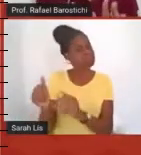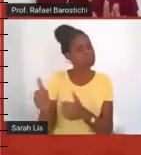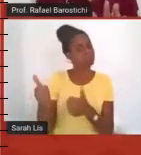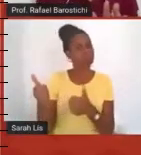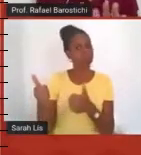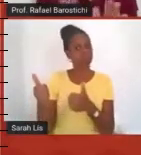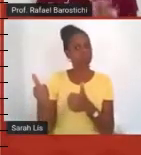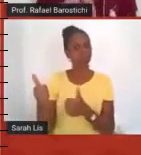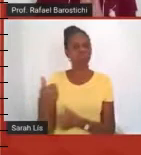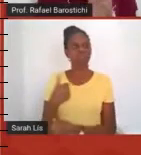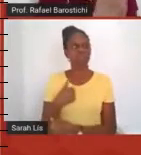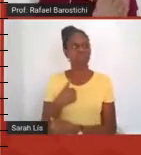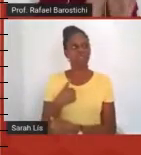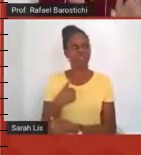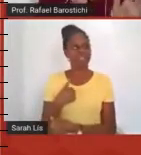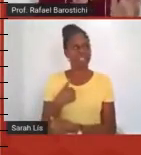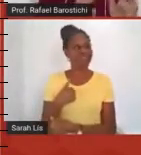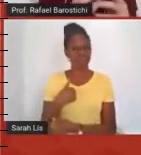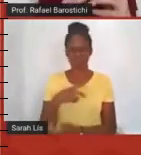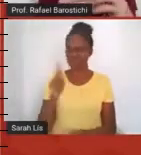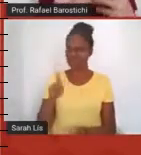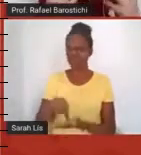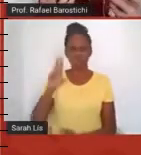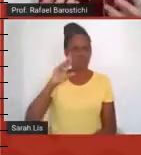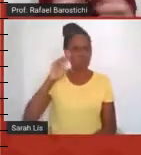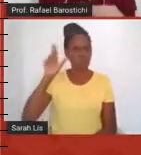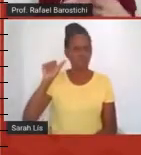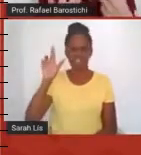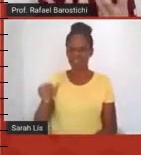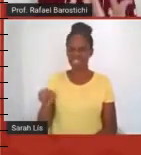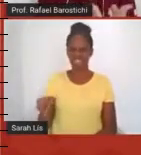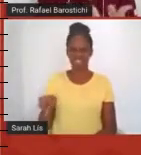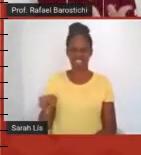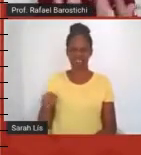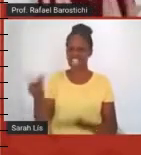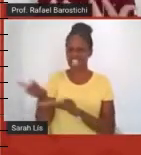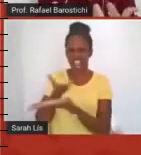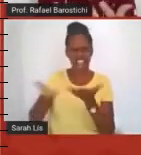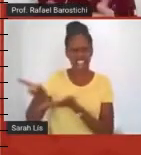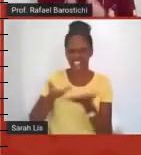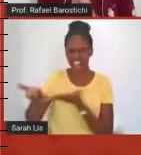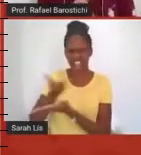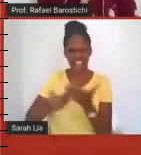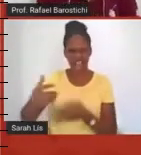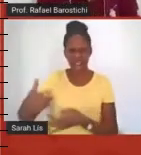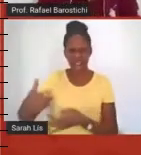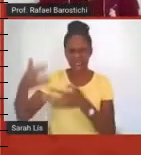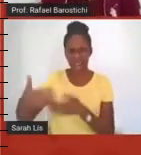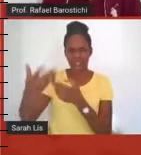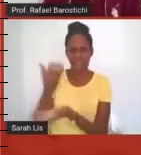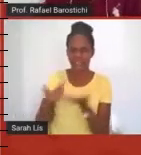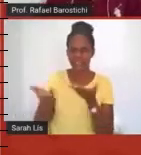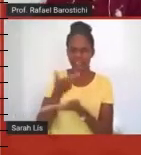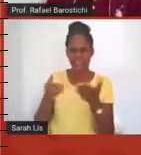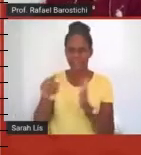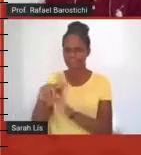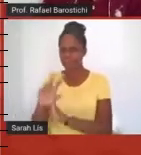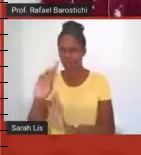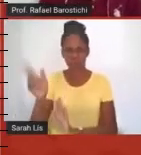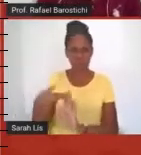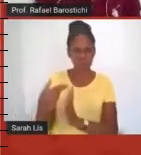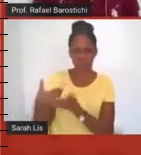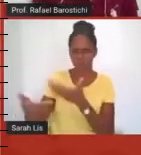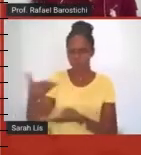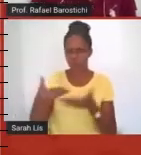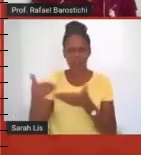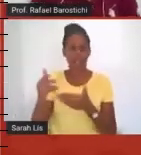assim, algo que eu realmente nunca tinha visto, assim, esse tipo de interação tão flutuosa entre os alunos, como a gente viu com o